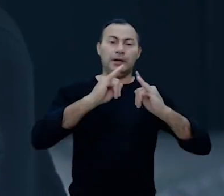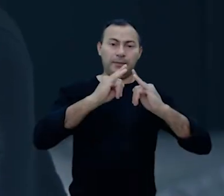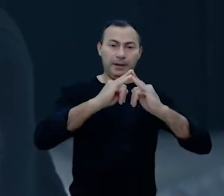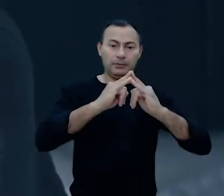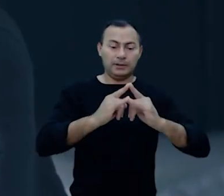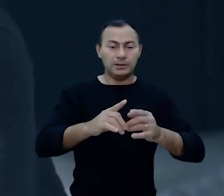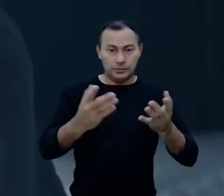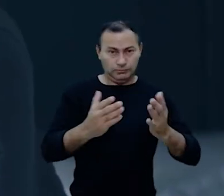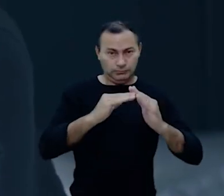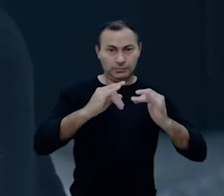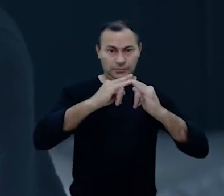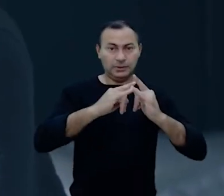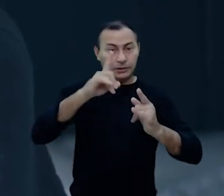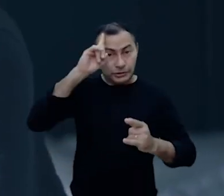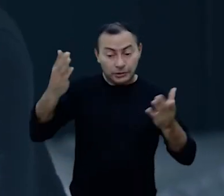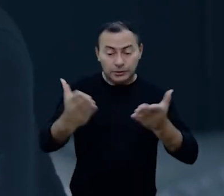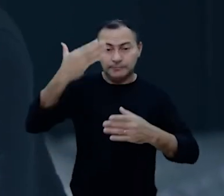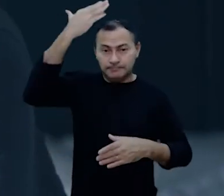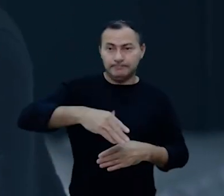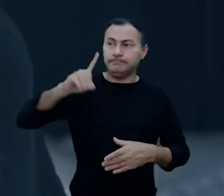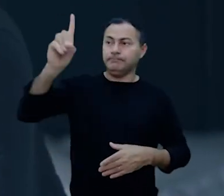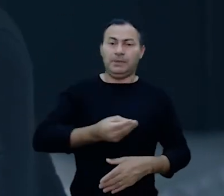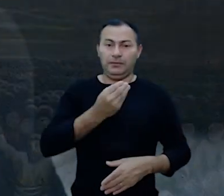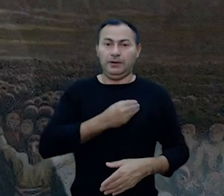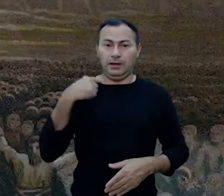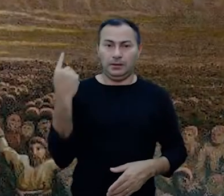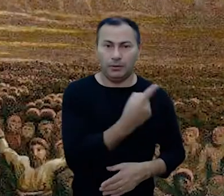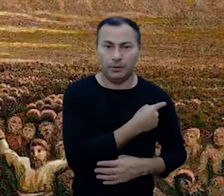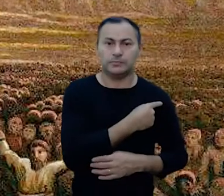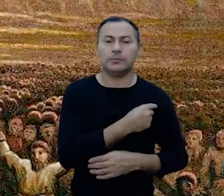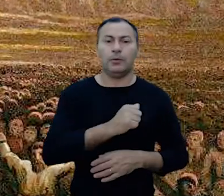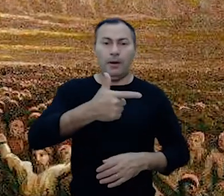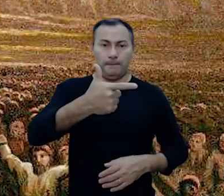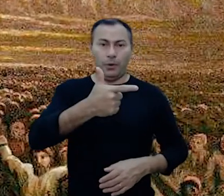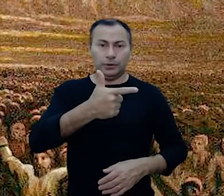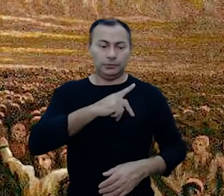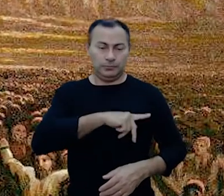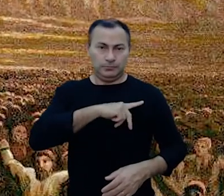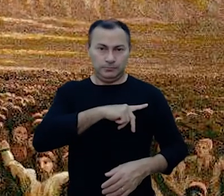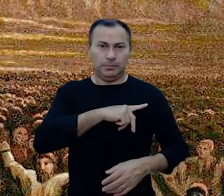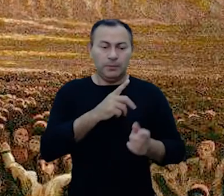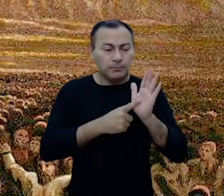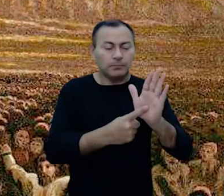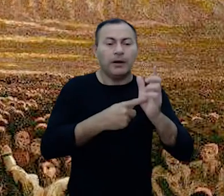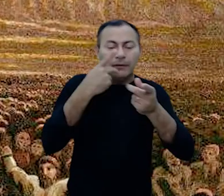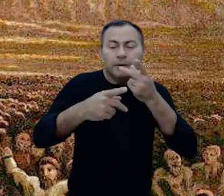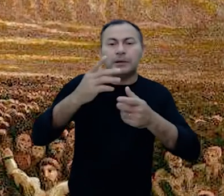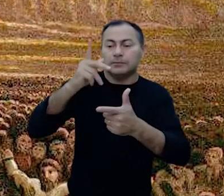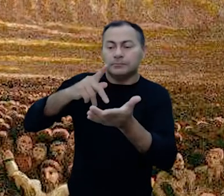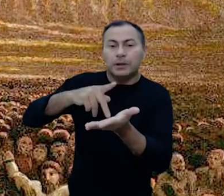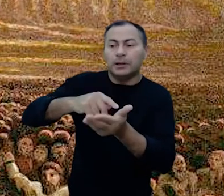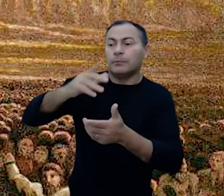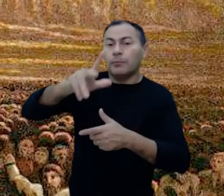somos um tabernáculo nesses dias atuais. A presença de Deus realmente vive em nós. O apóstolo Paulo tentou passar essa verdade